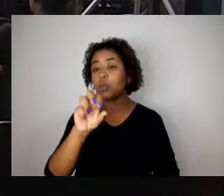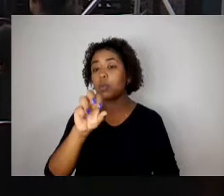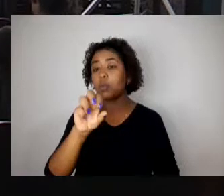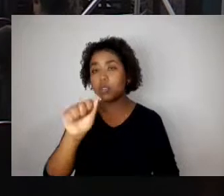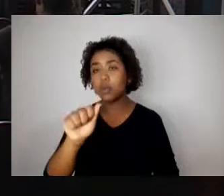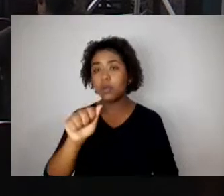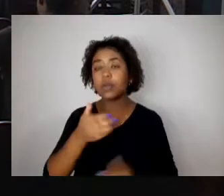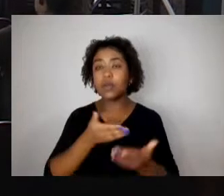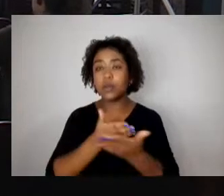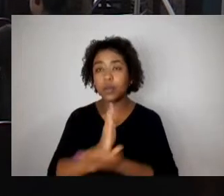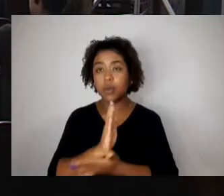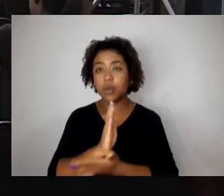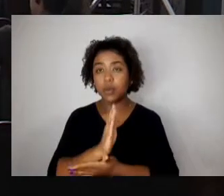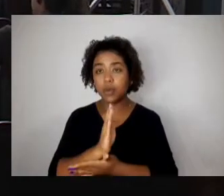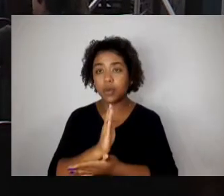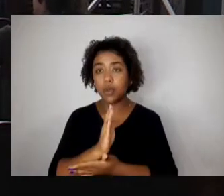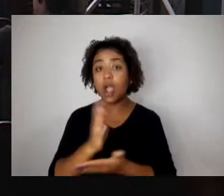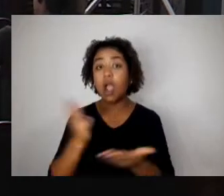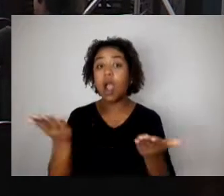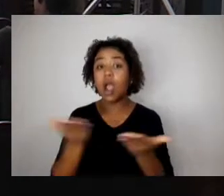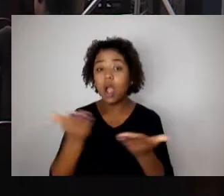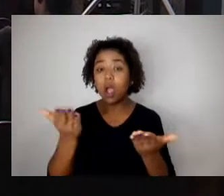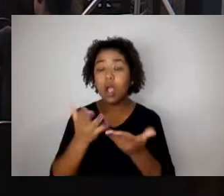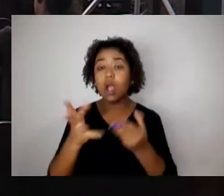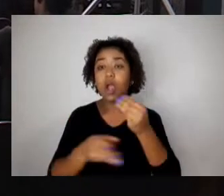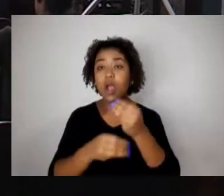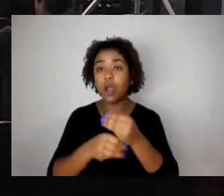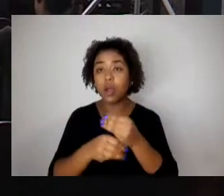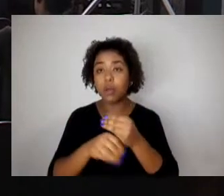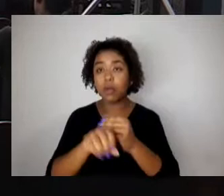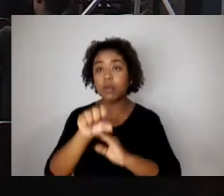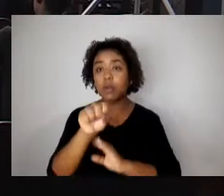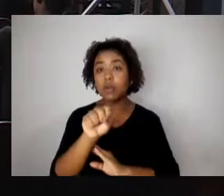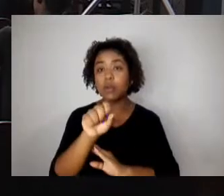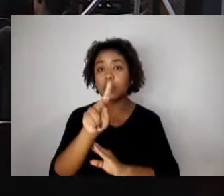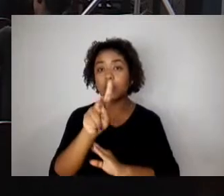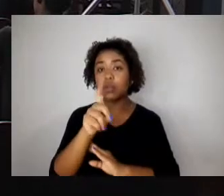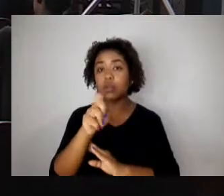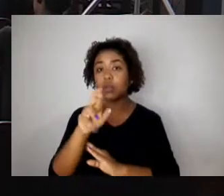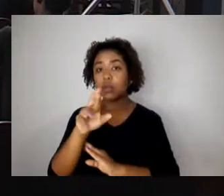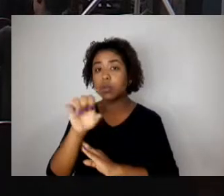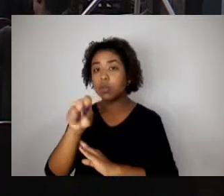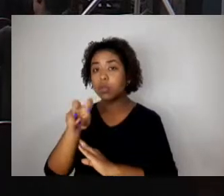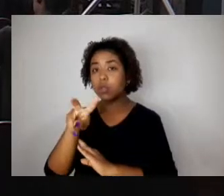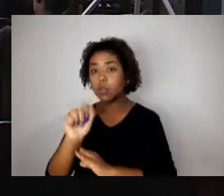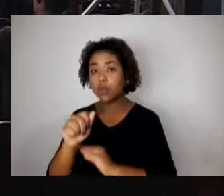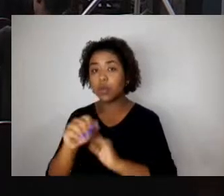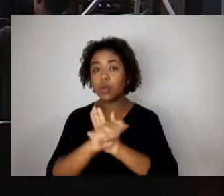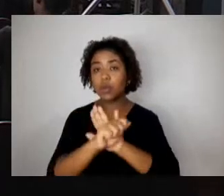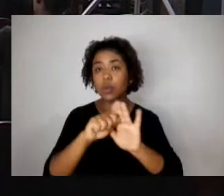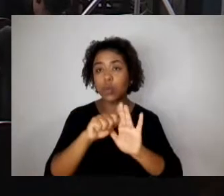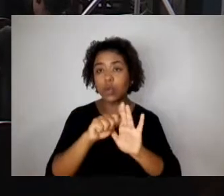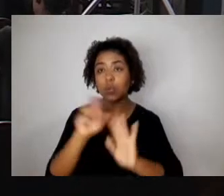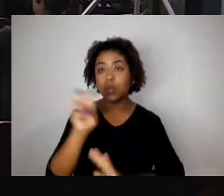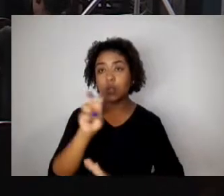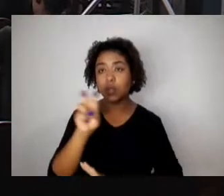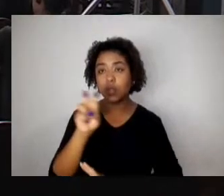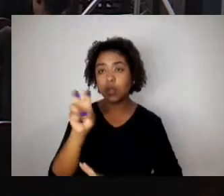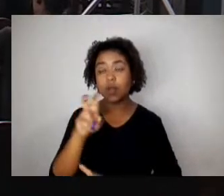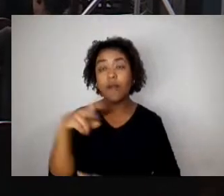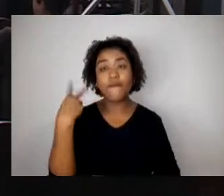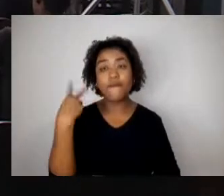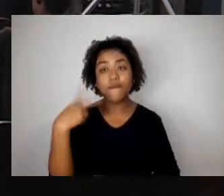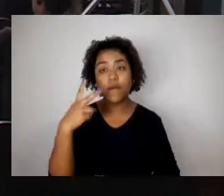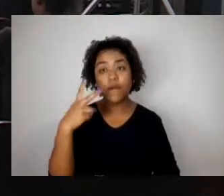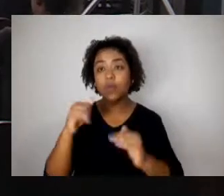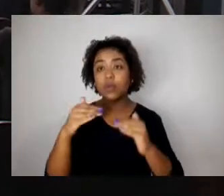emenda supressiva, agora, do artigo 5º, está suprimindo o artigo 5º. Senhores vereadores e senhores vereadores concordam, permaneçam como